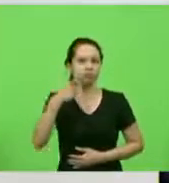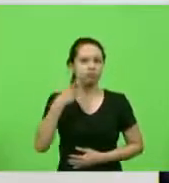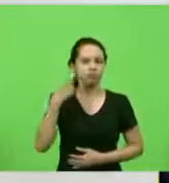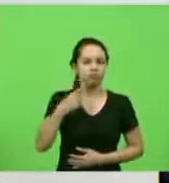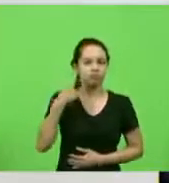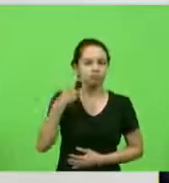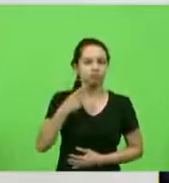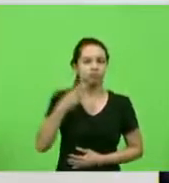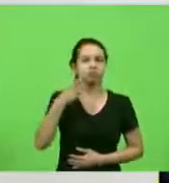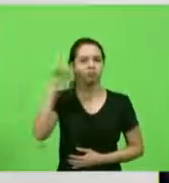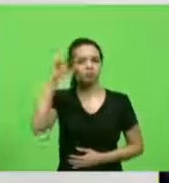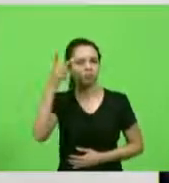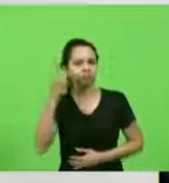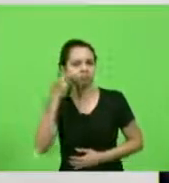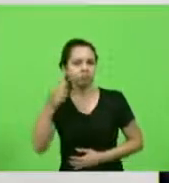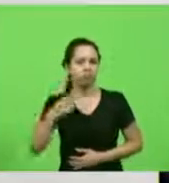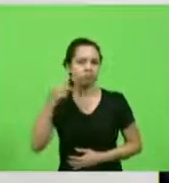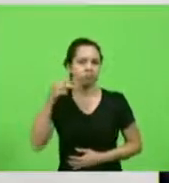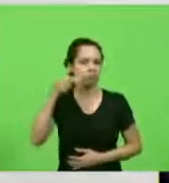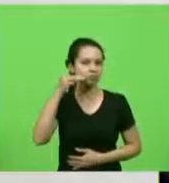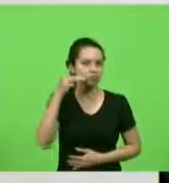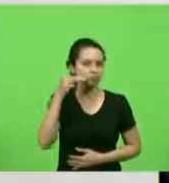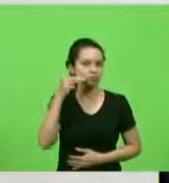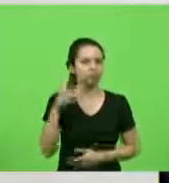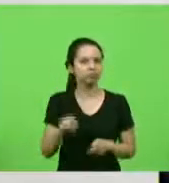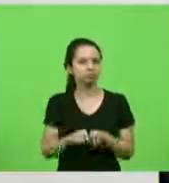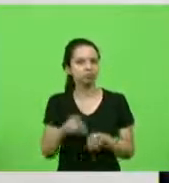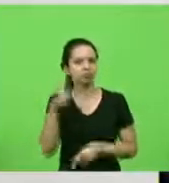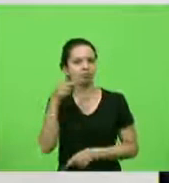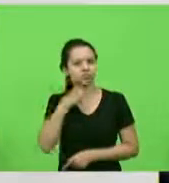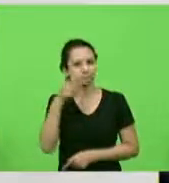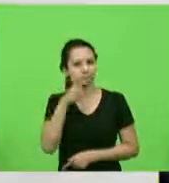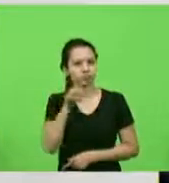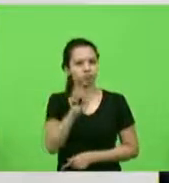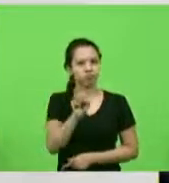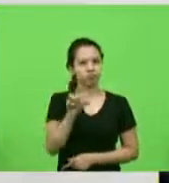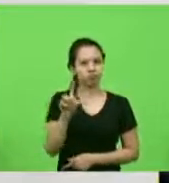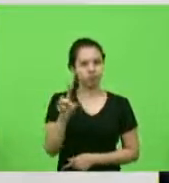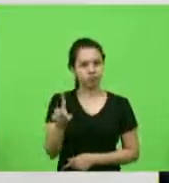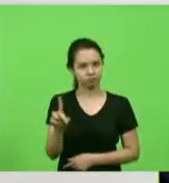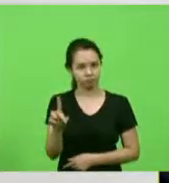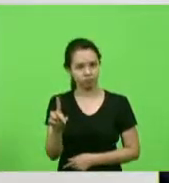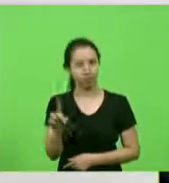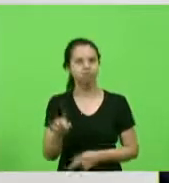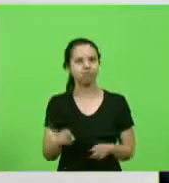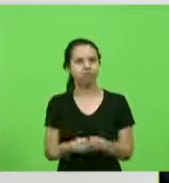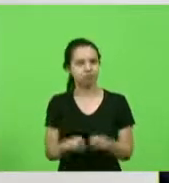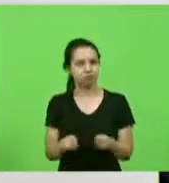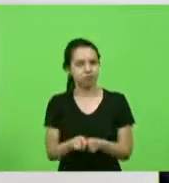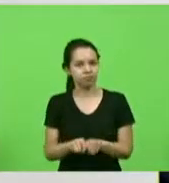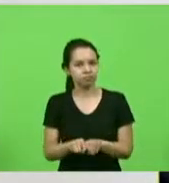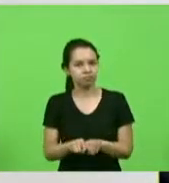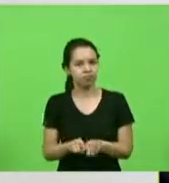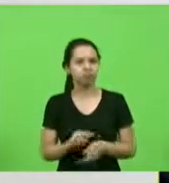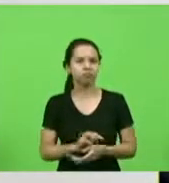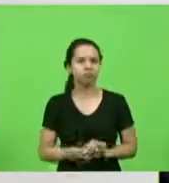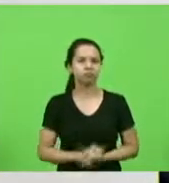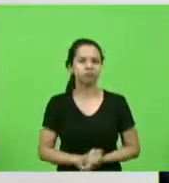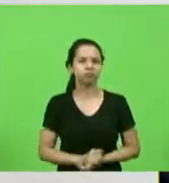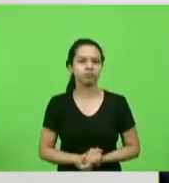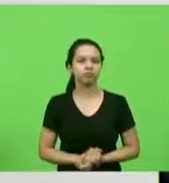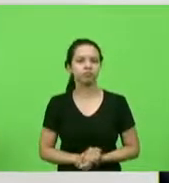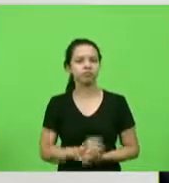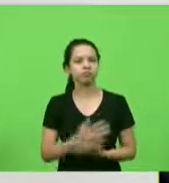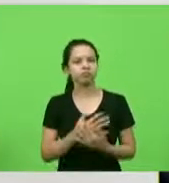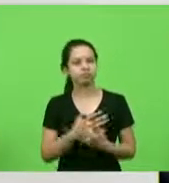Ombos, deputada Marlene, deputado Kennedy Nunes, que são do PSD. E também, de forma muito carinhosa, quero estender o convite a